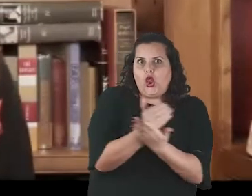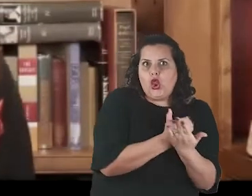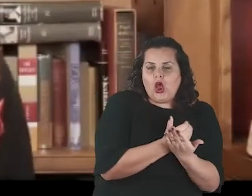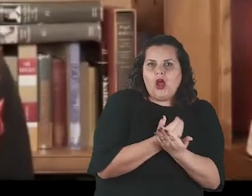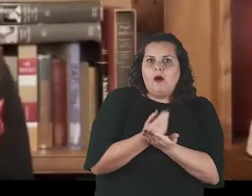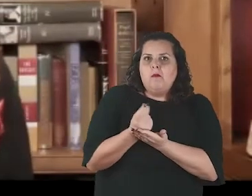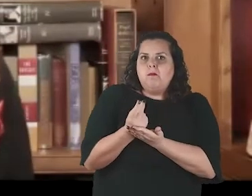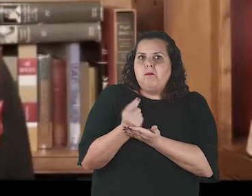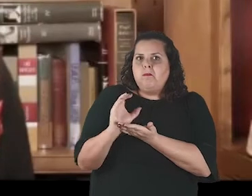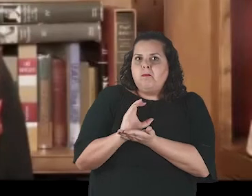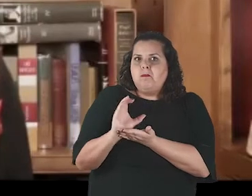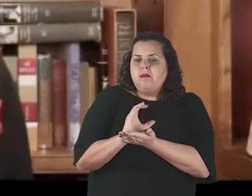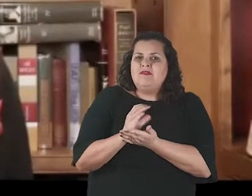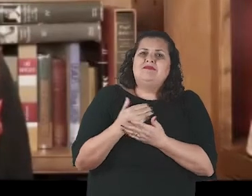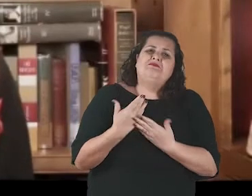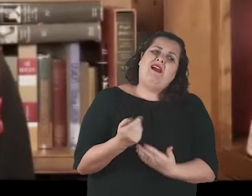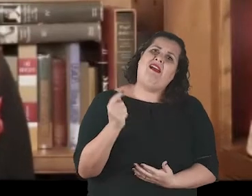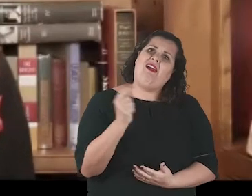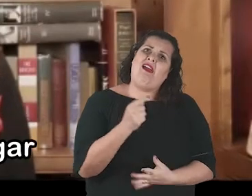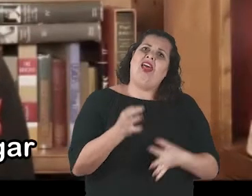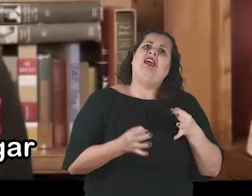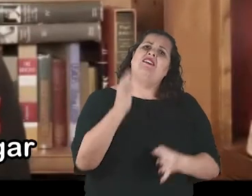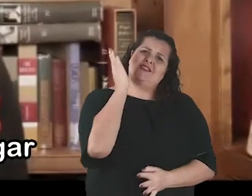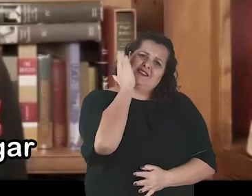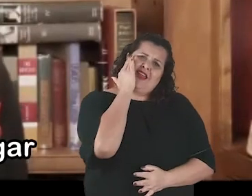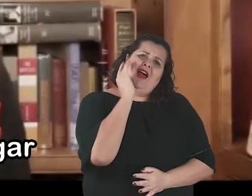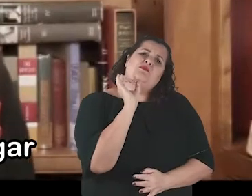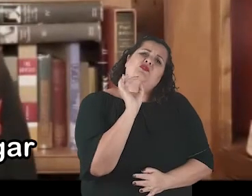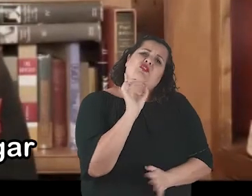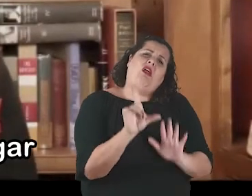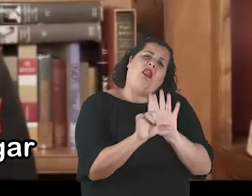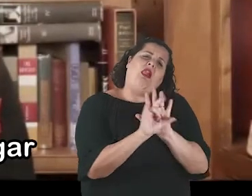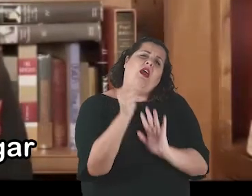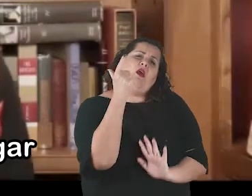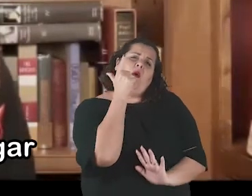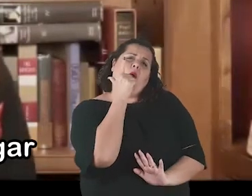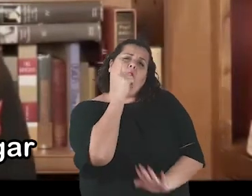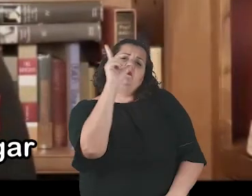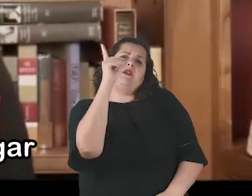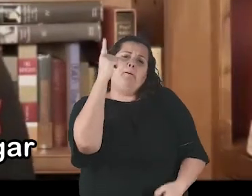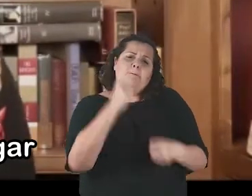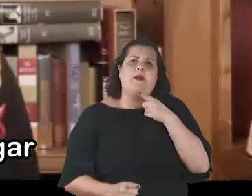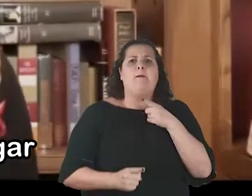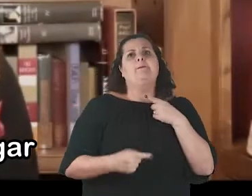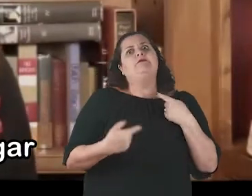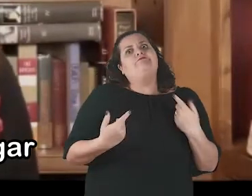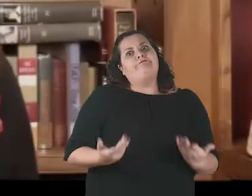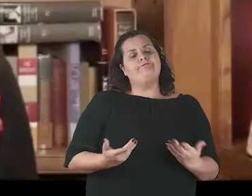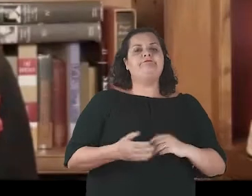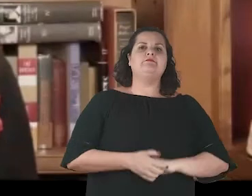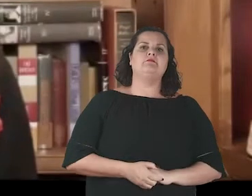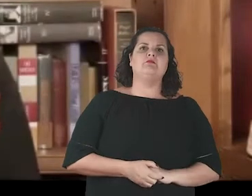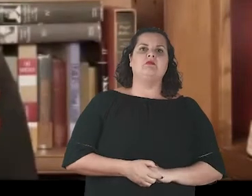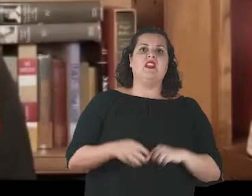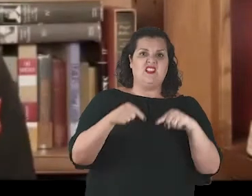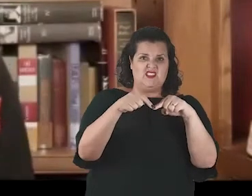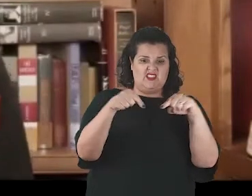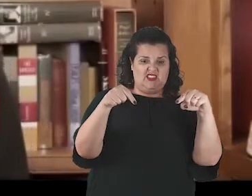como o Baldeira sabia, só a lei pode impedir que isso aconteça. A sala de aula não é o único